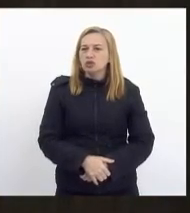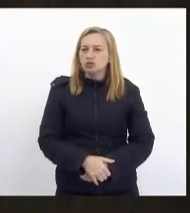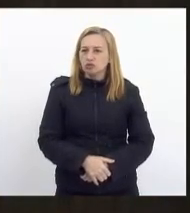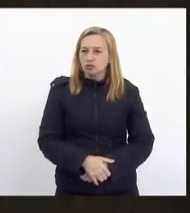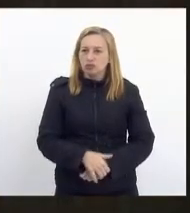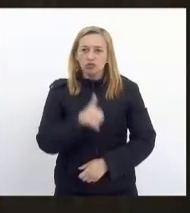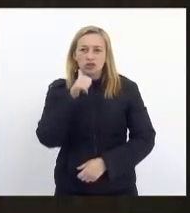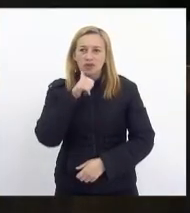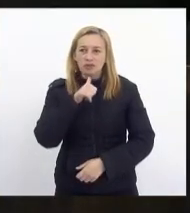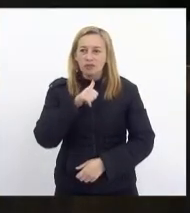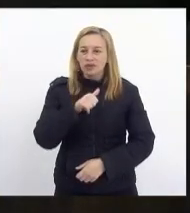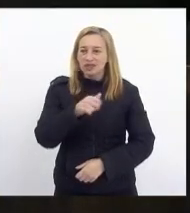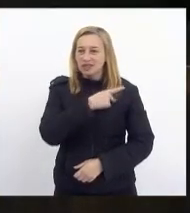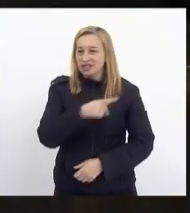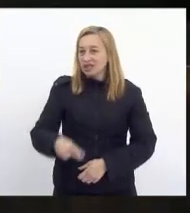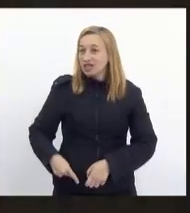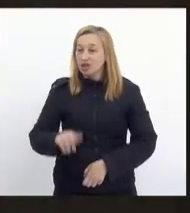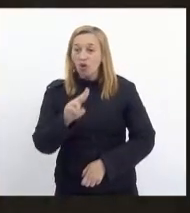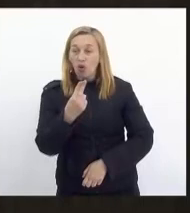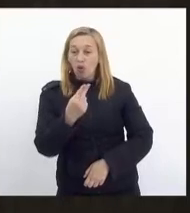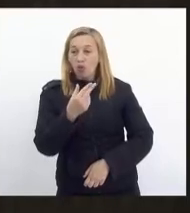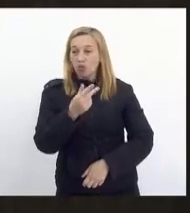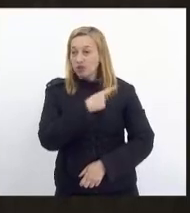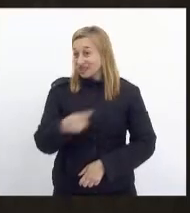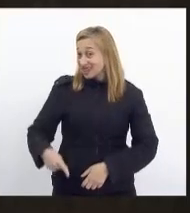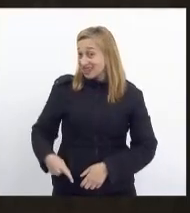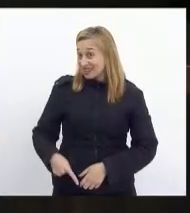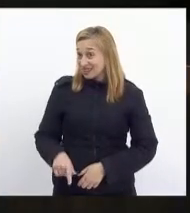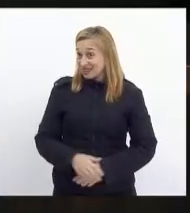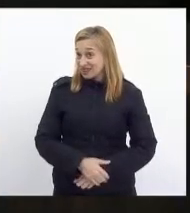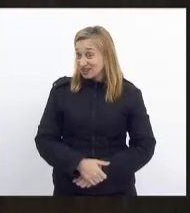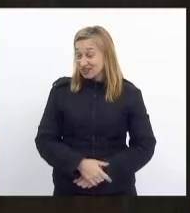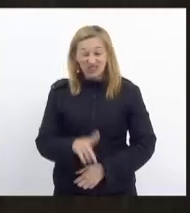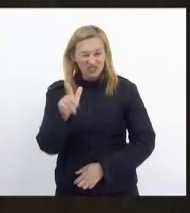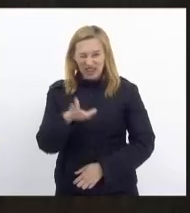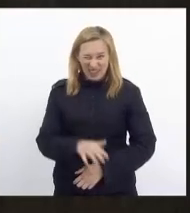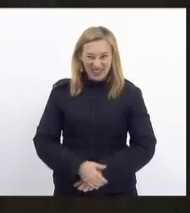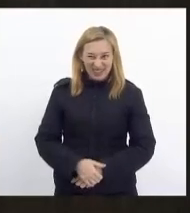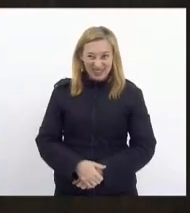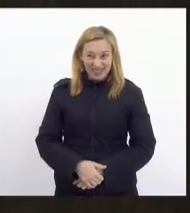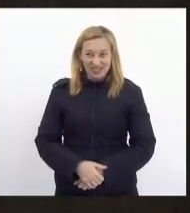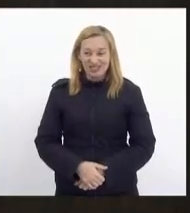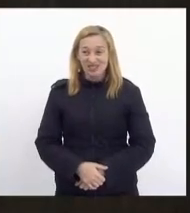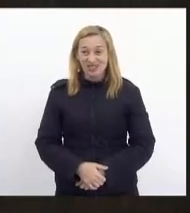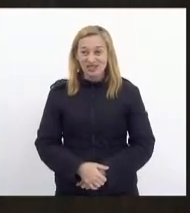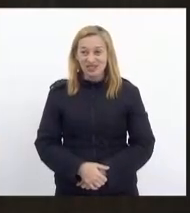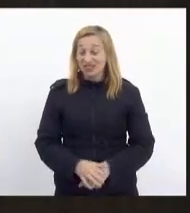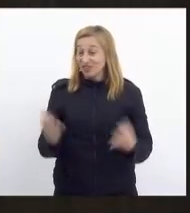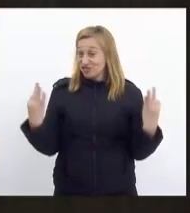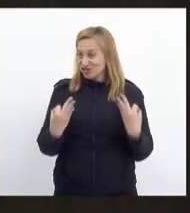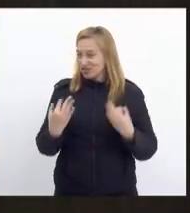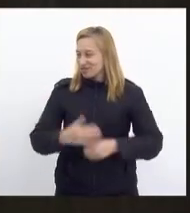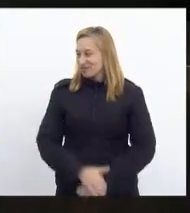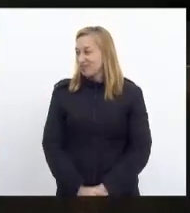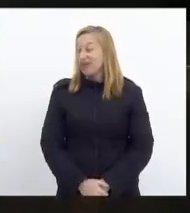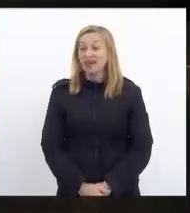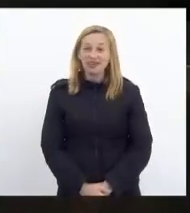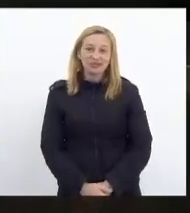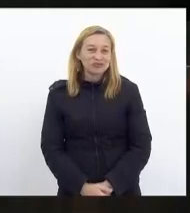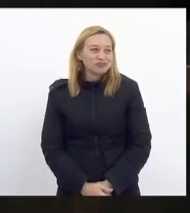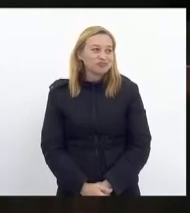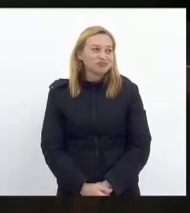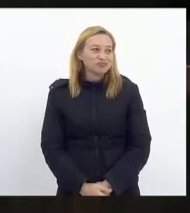Presidente? Fique à vontade. Presidenta. Ficou diferente, né? Será que chique? Obrigada.